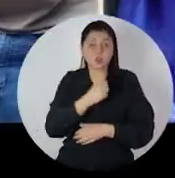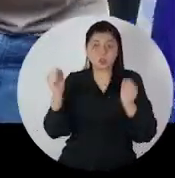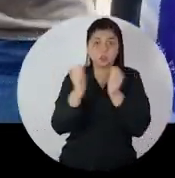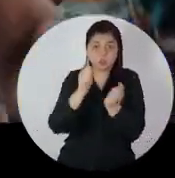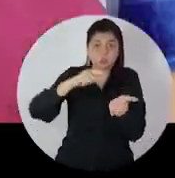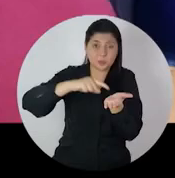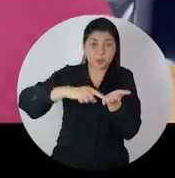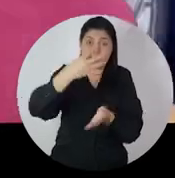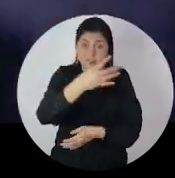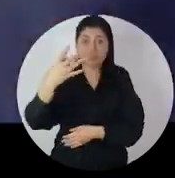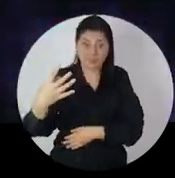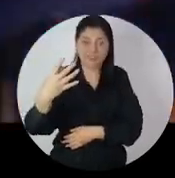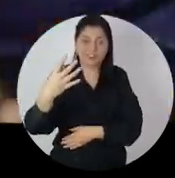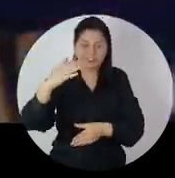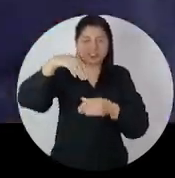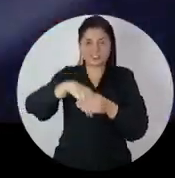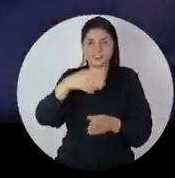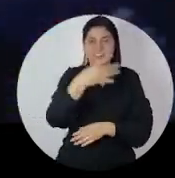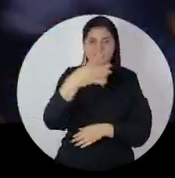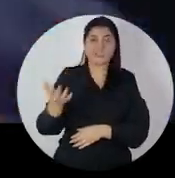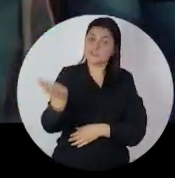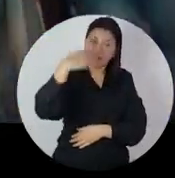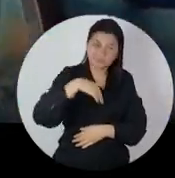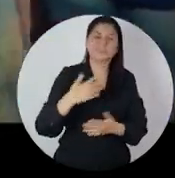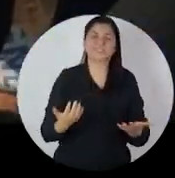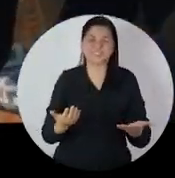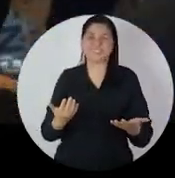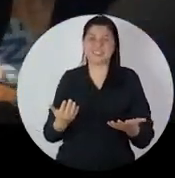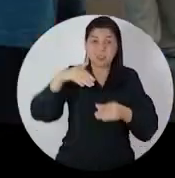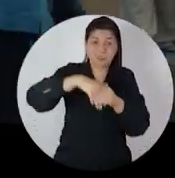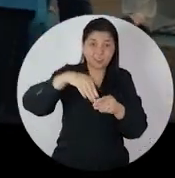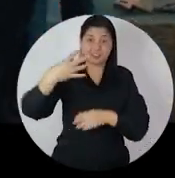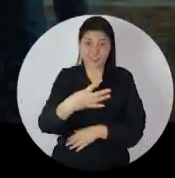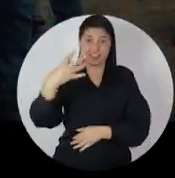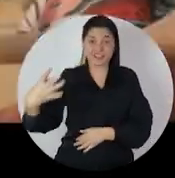É mau no meu urno, é 44! Música